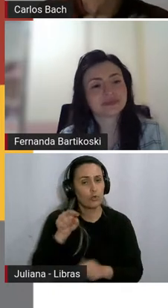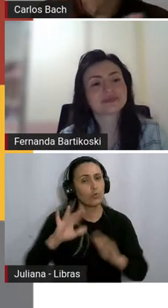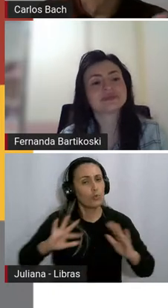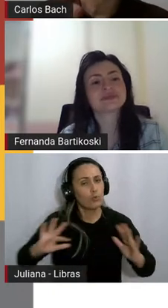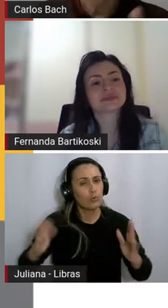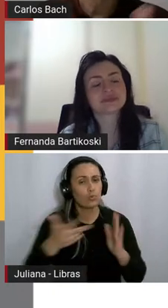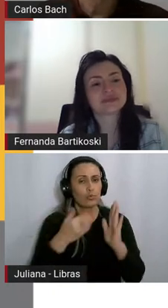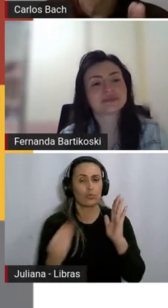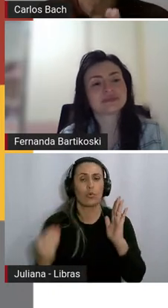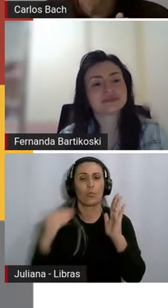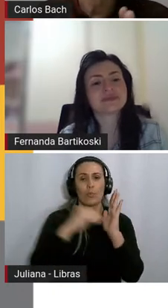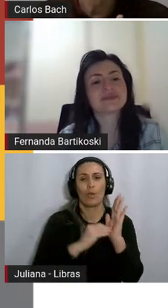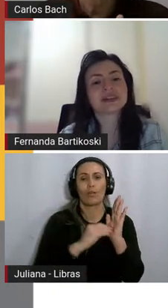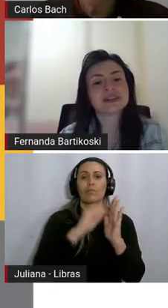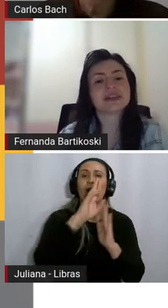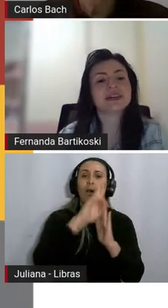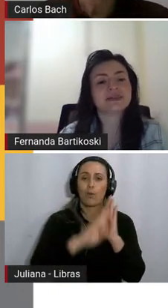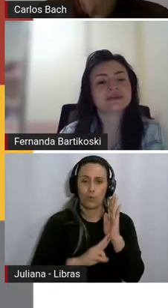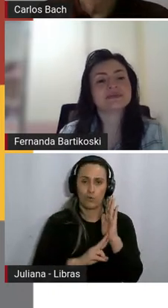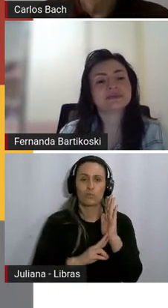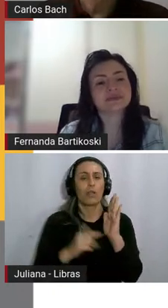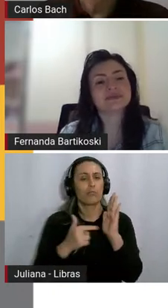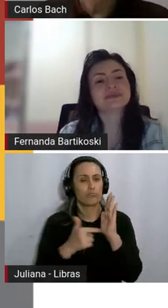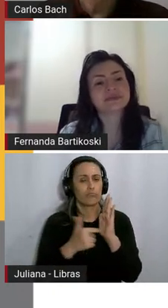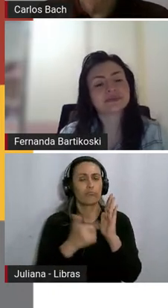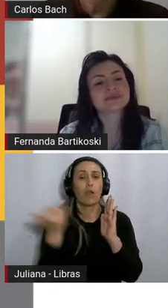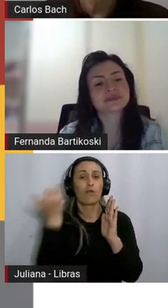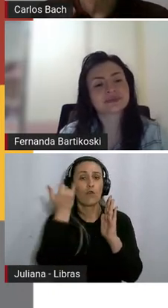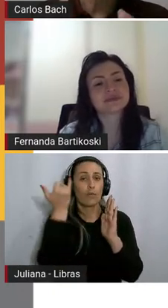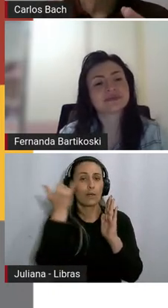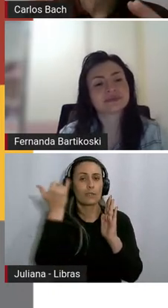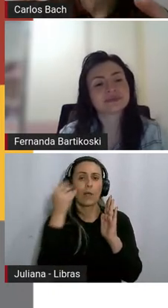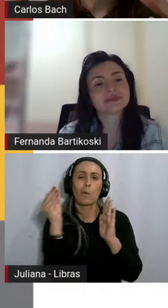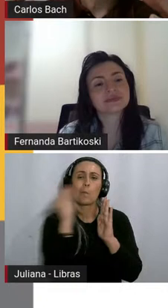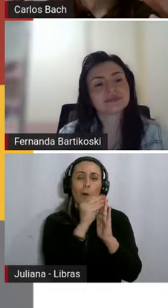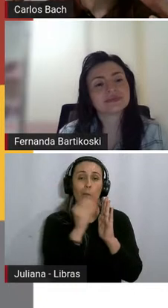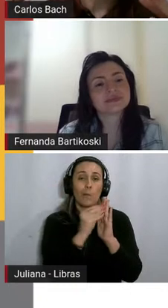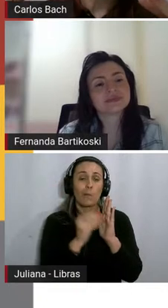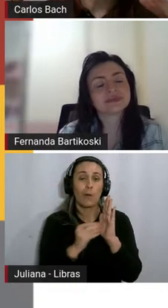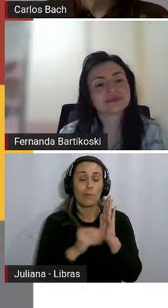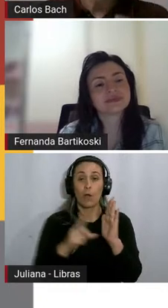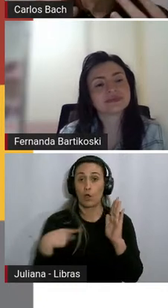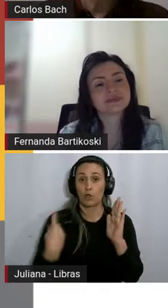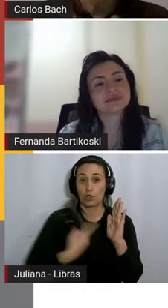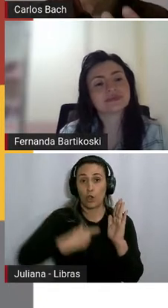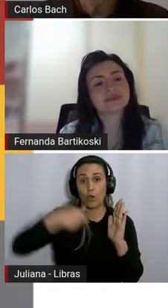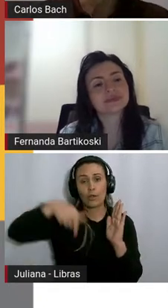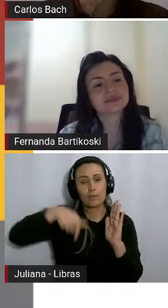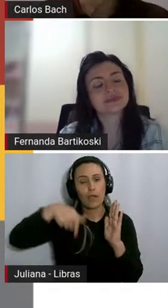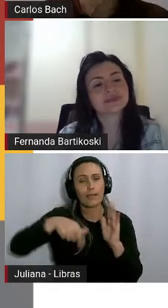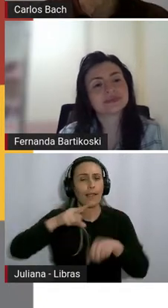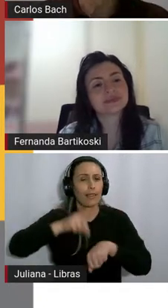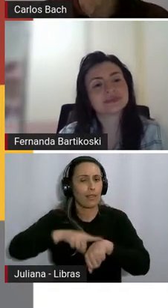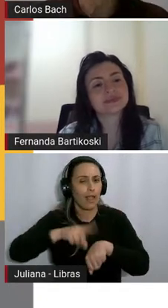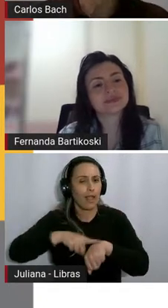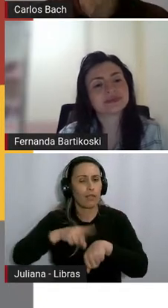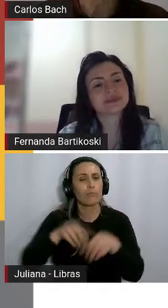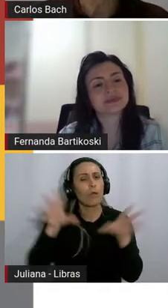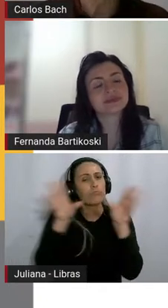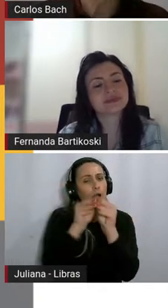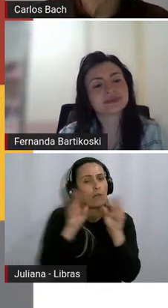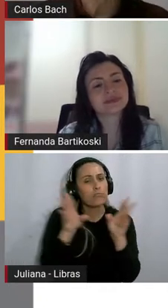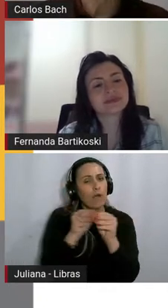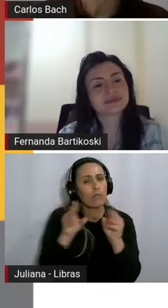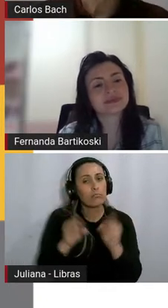gente não vai aqui abreviando um pouco em virtude do tempo mas é isso é um grande diálogo dentro da turma